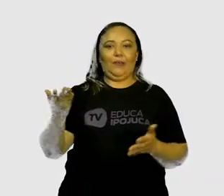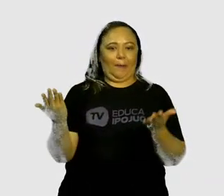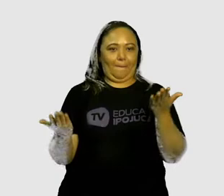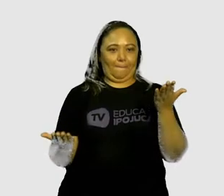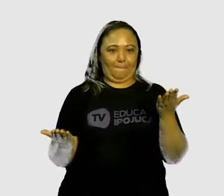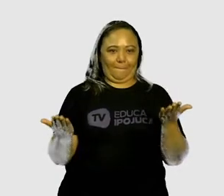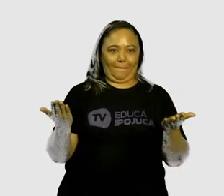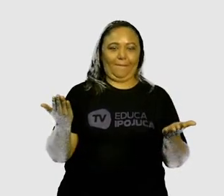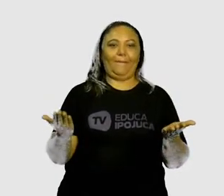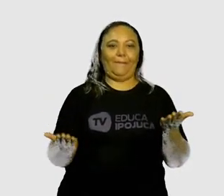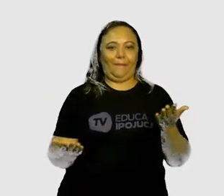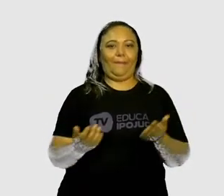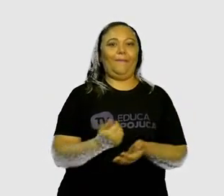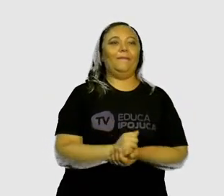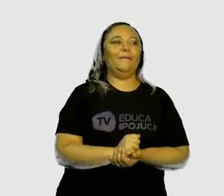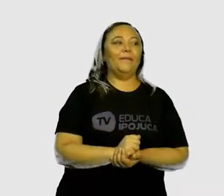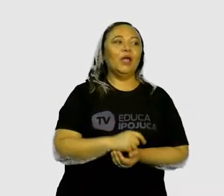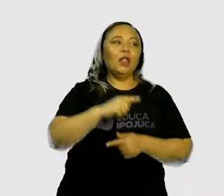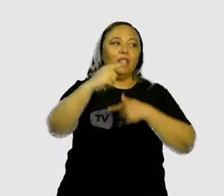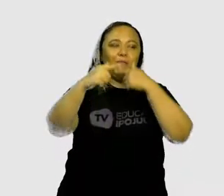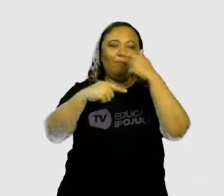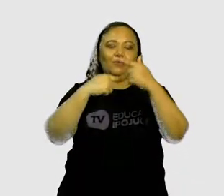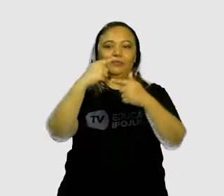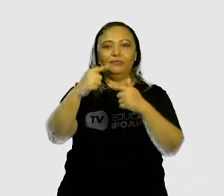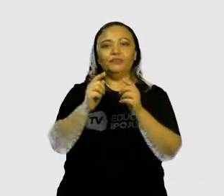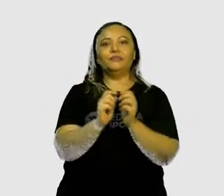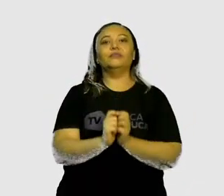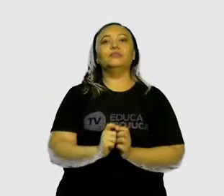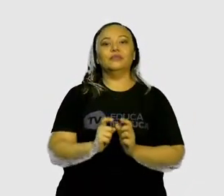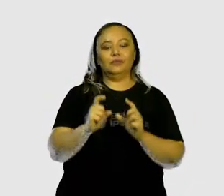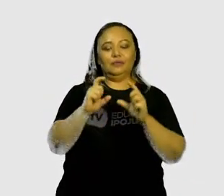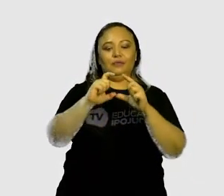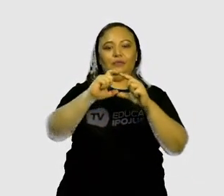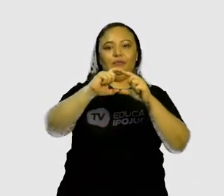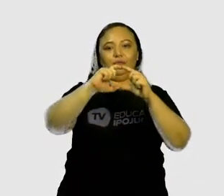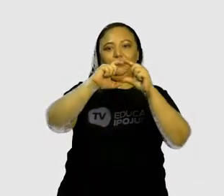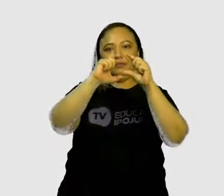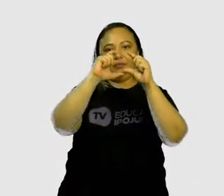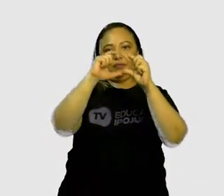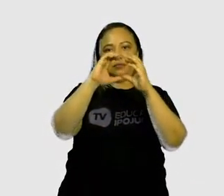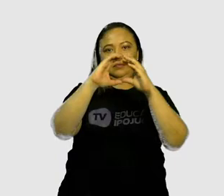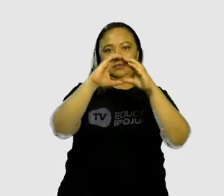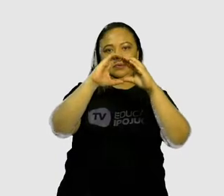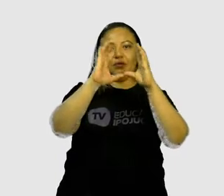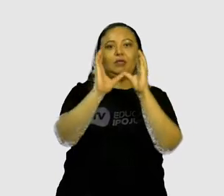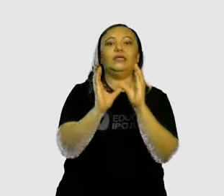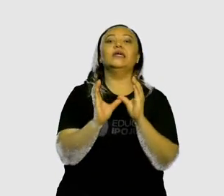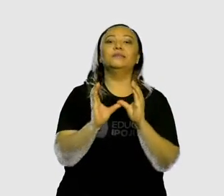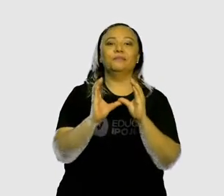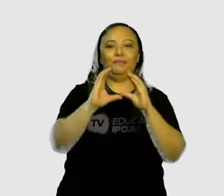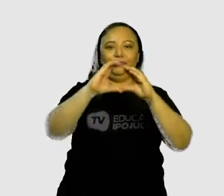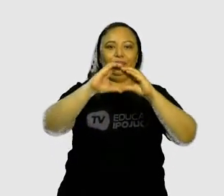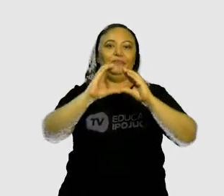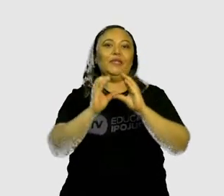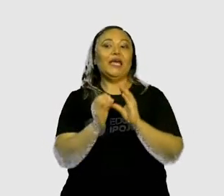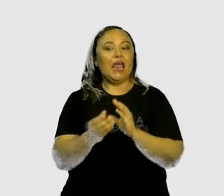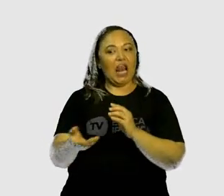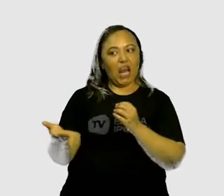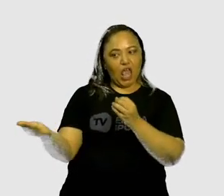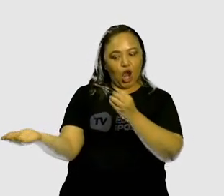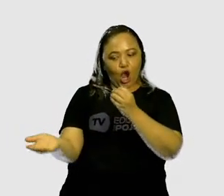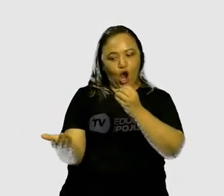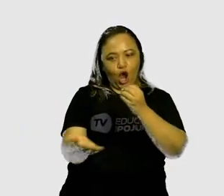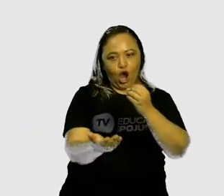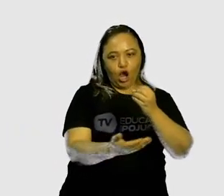bom, né? Pois é. Depois, tem o caqui. E o caqui, ele conseguiu colher